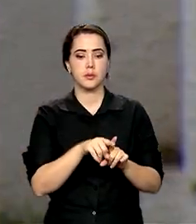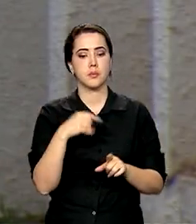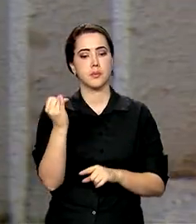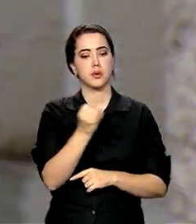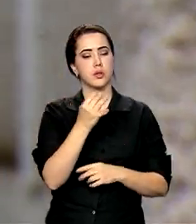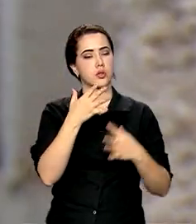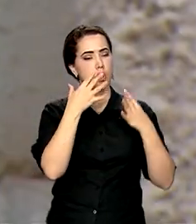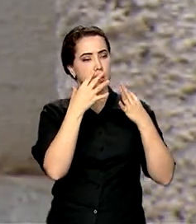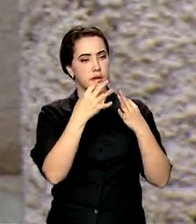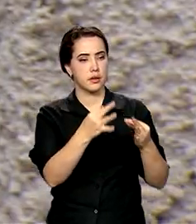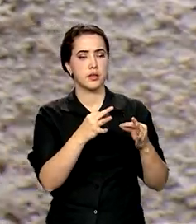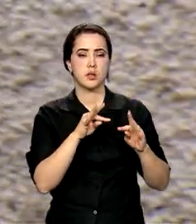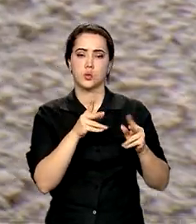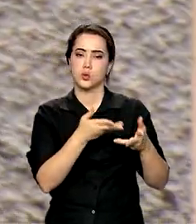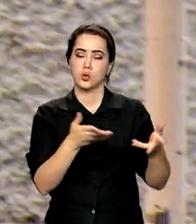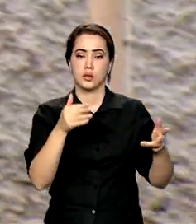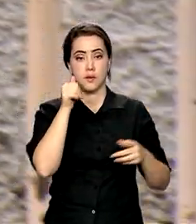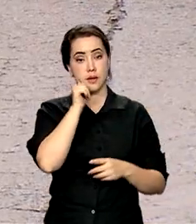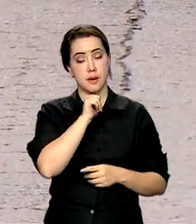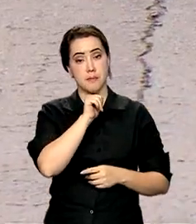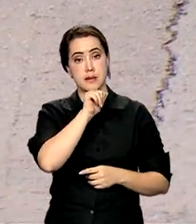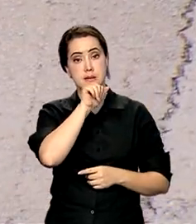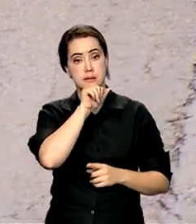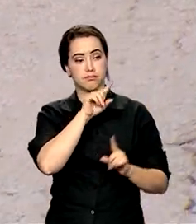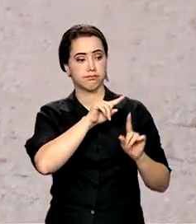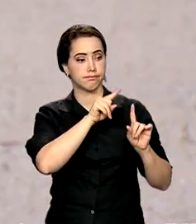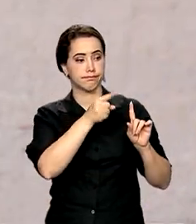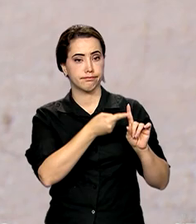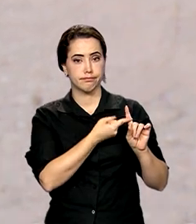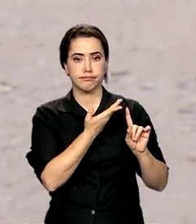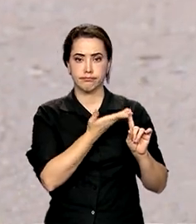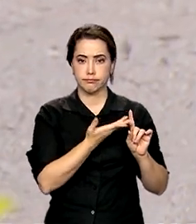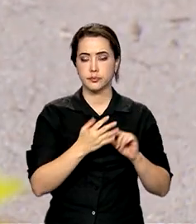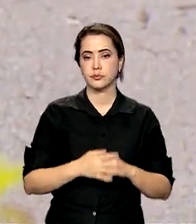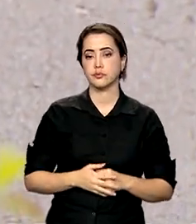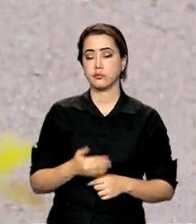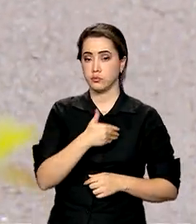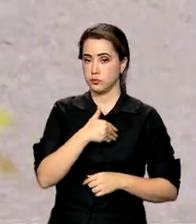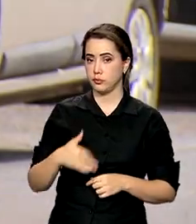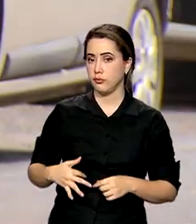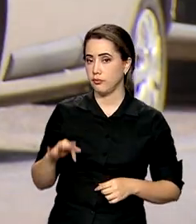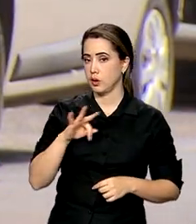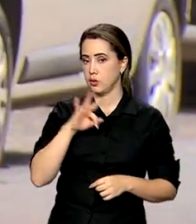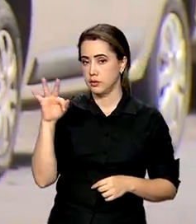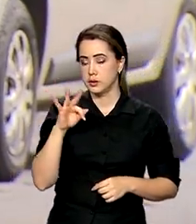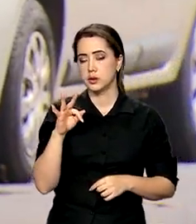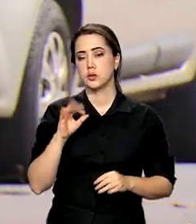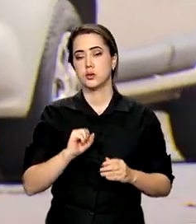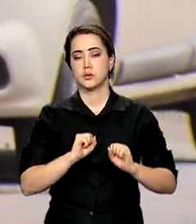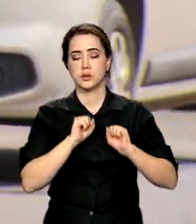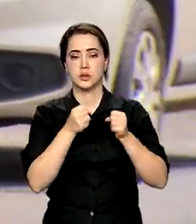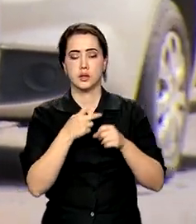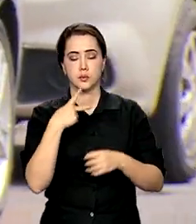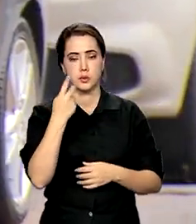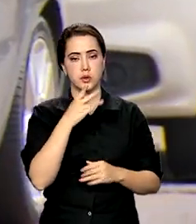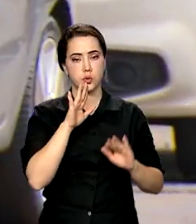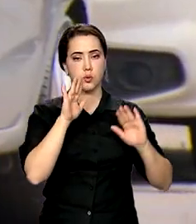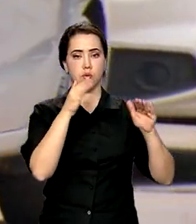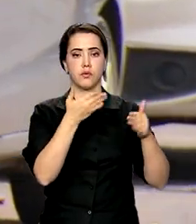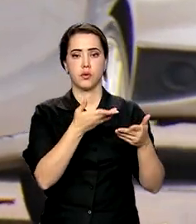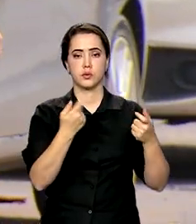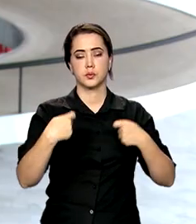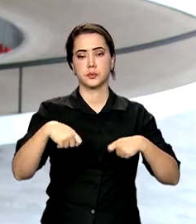atenção integral às gestantes. O governo federal tem se dedicado a políticas que atendam a essas